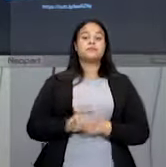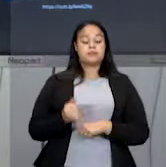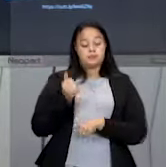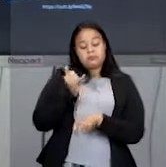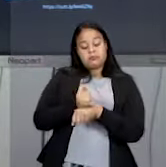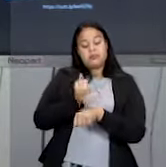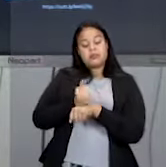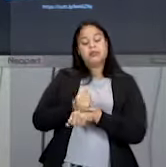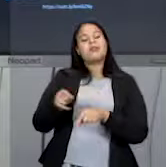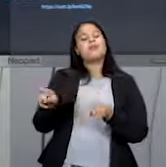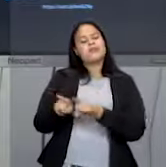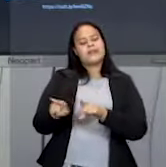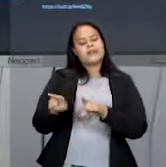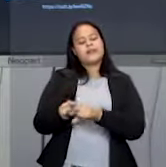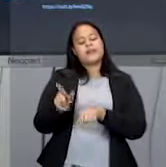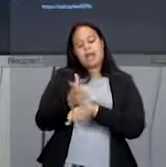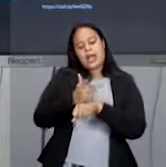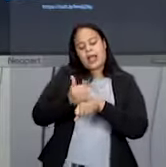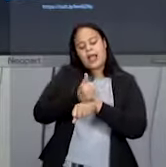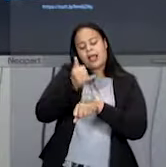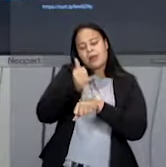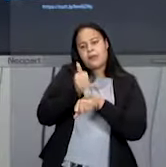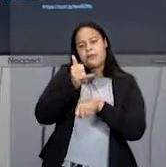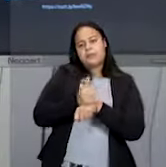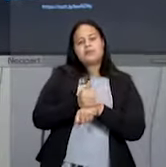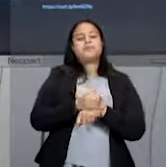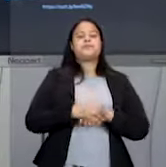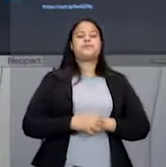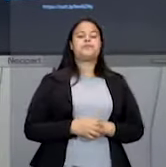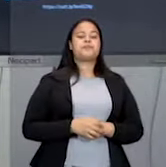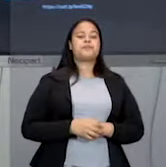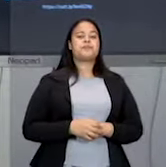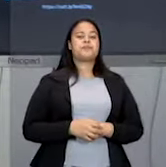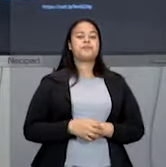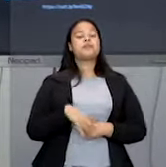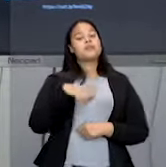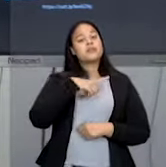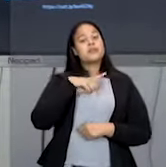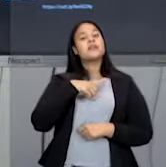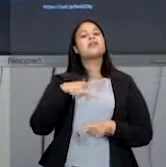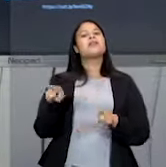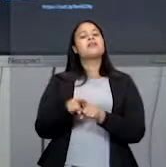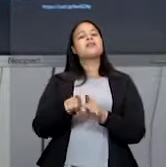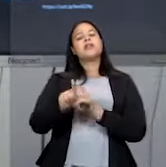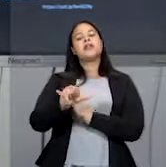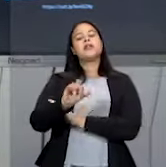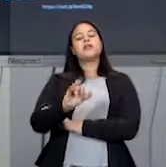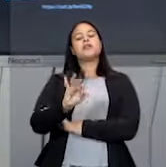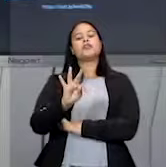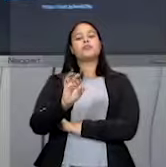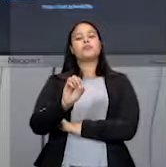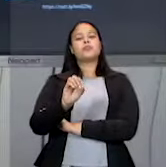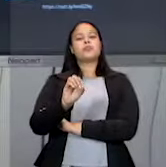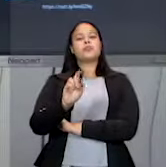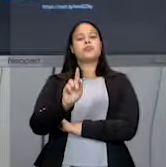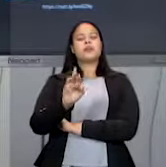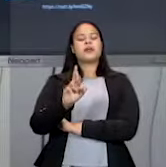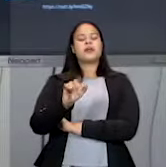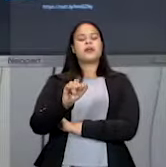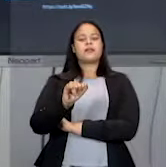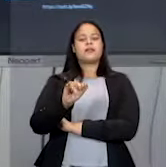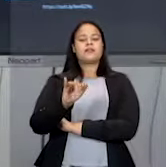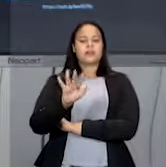feita no metal. E nós temos a litografia ou litografura,